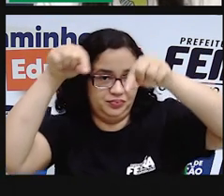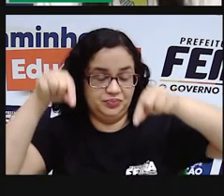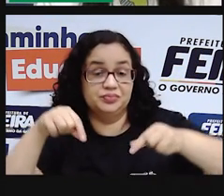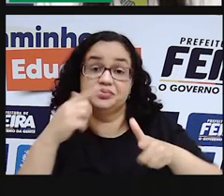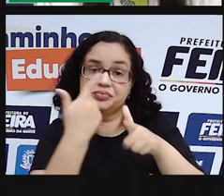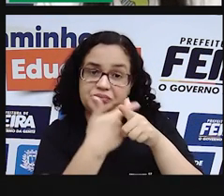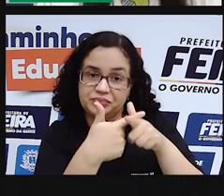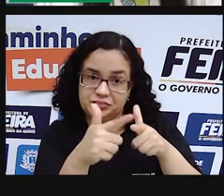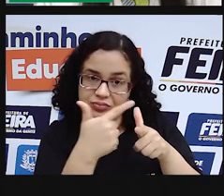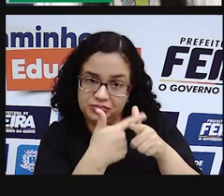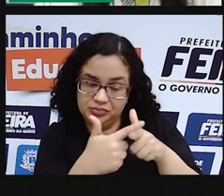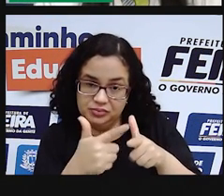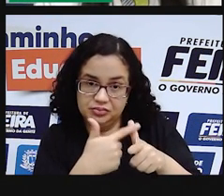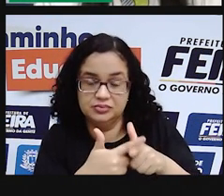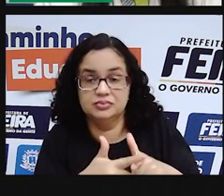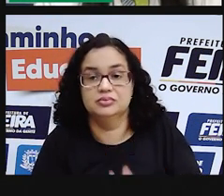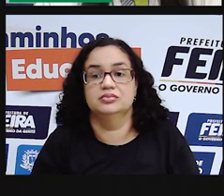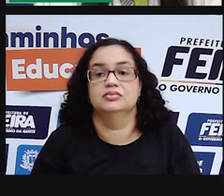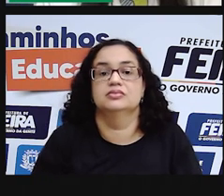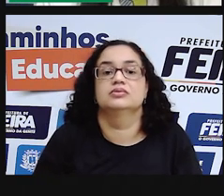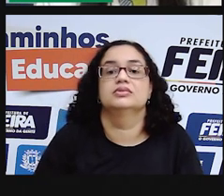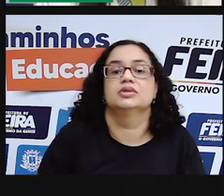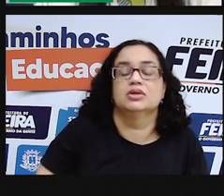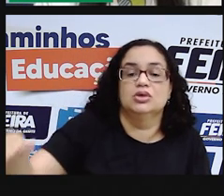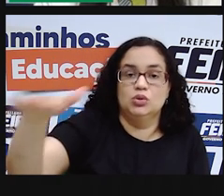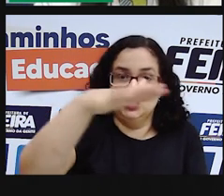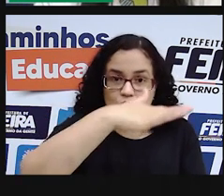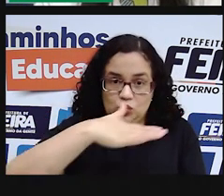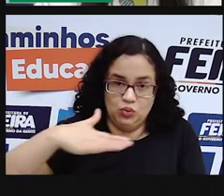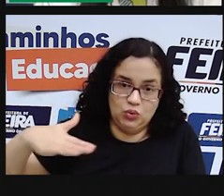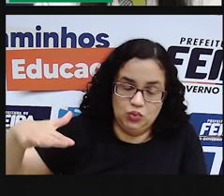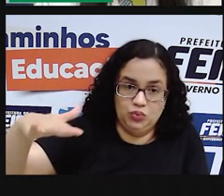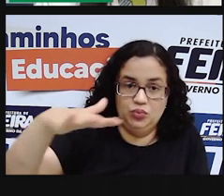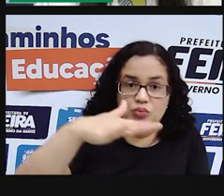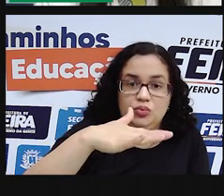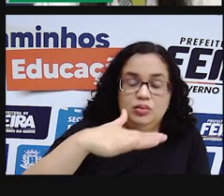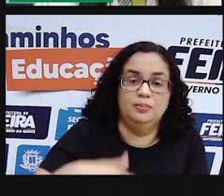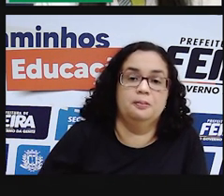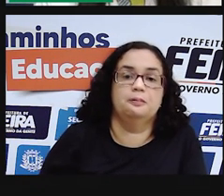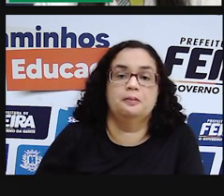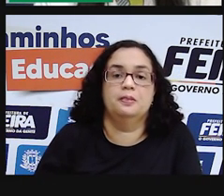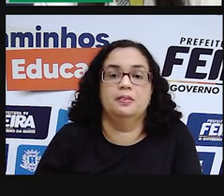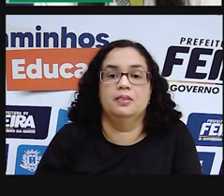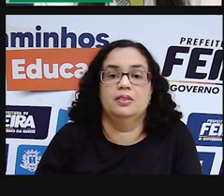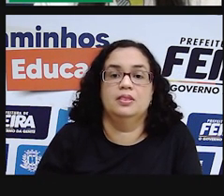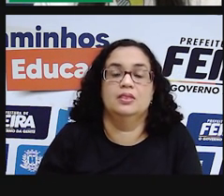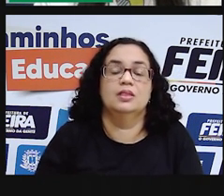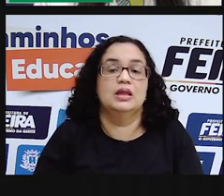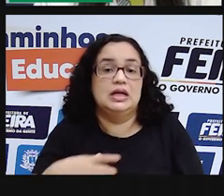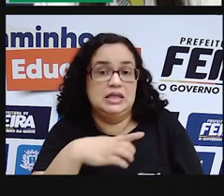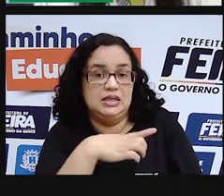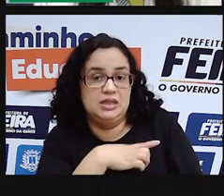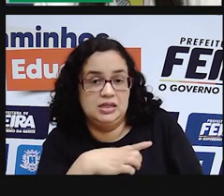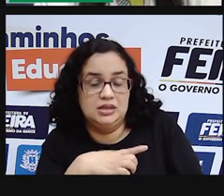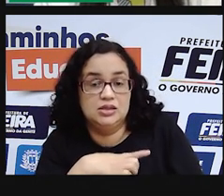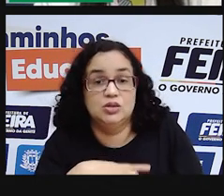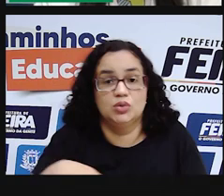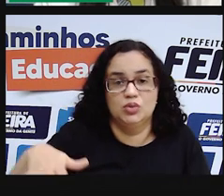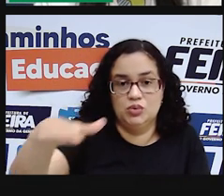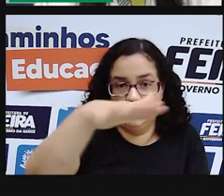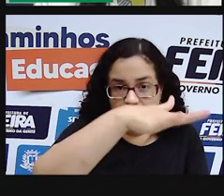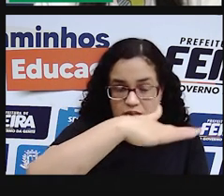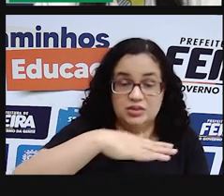distribuídas no terreno, né? Na parte que contempla o